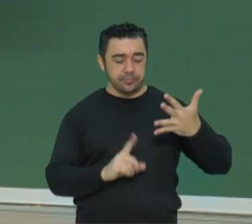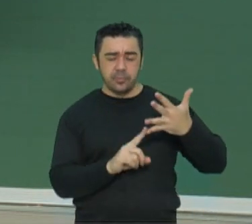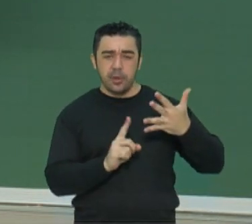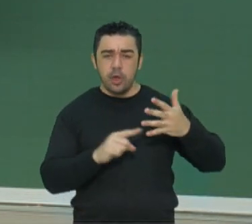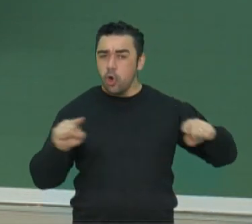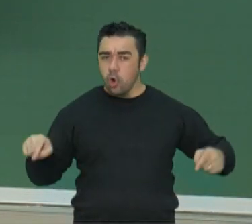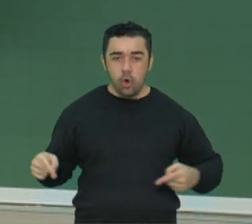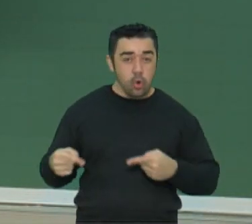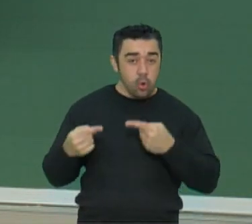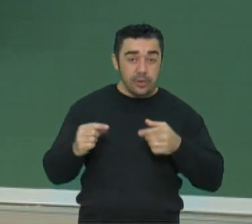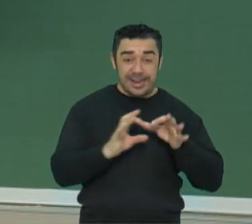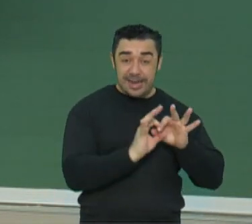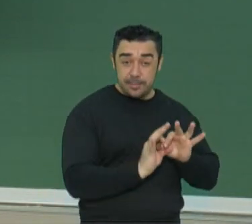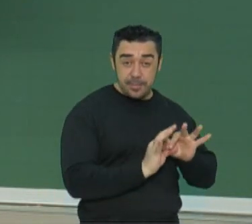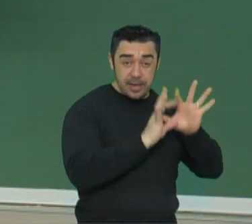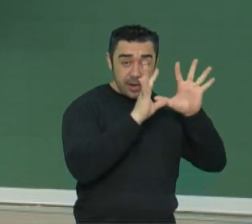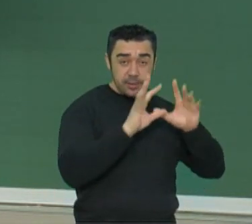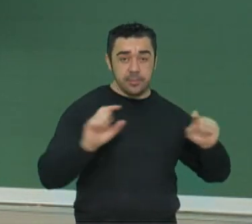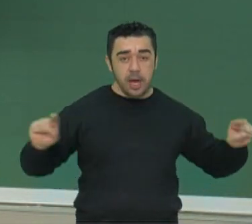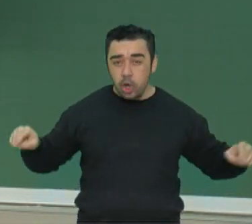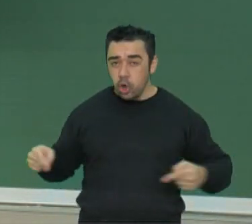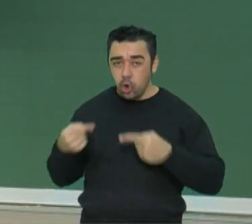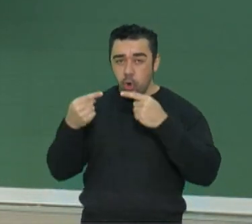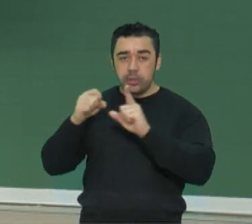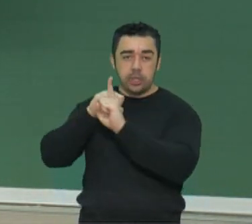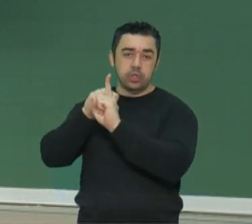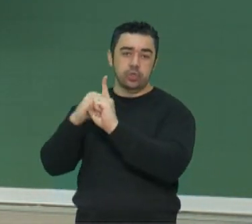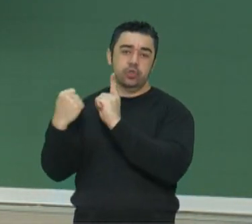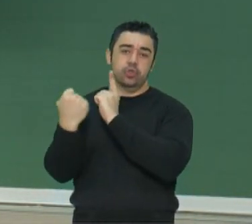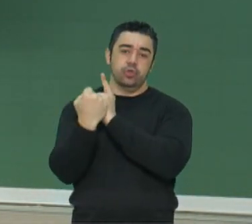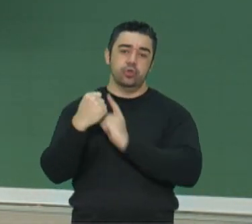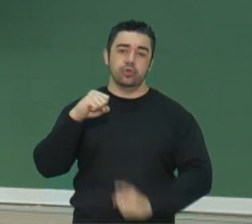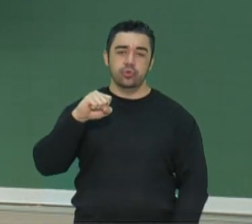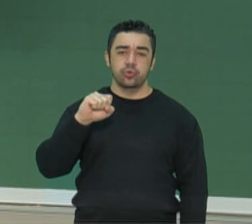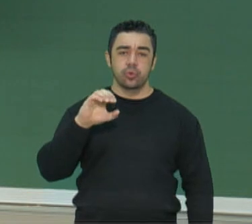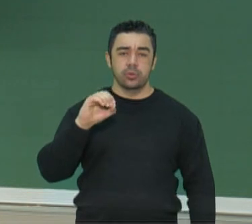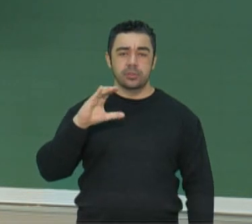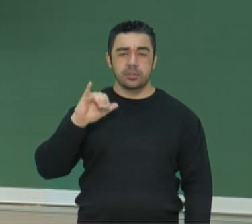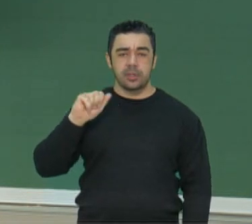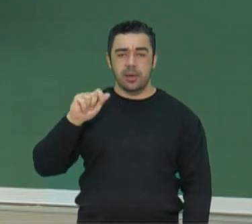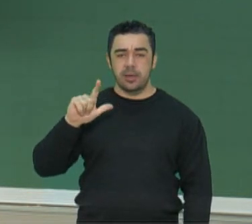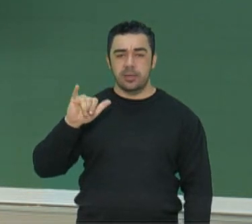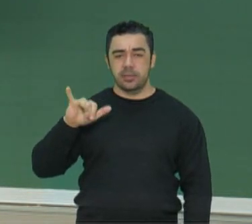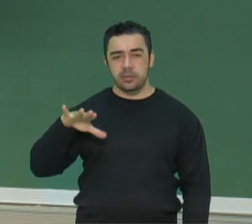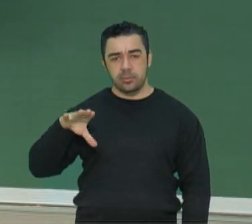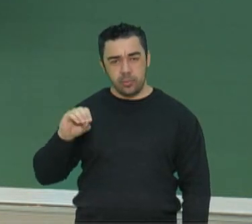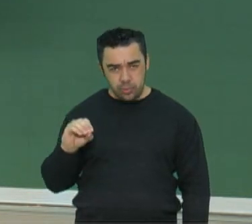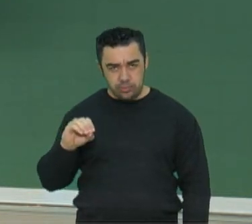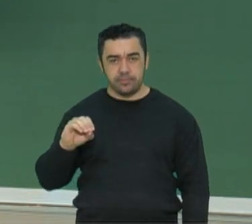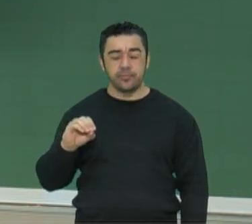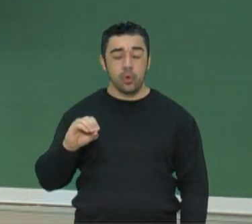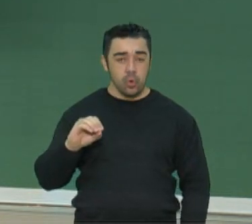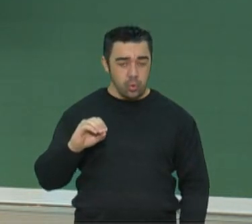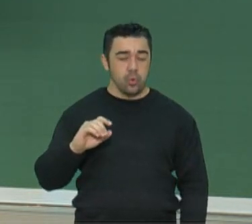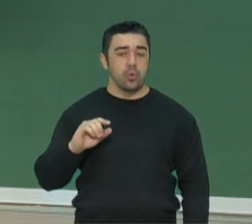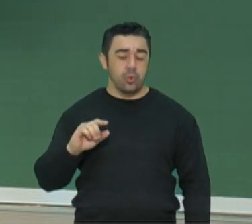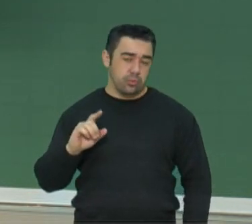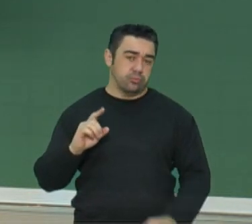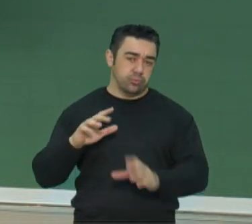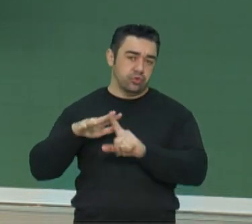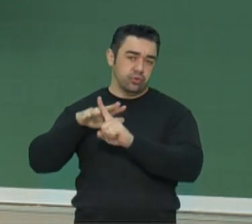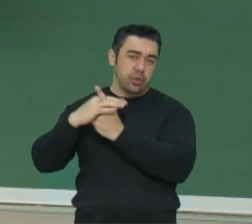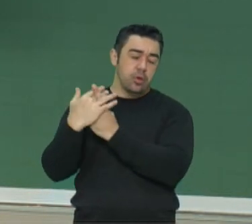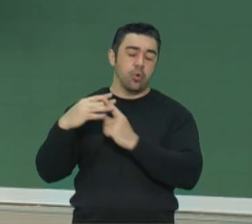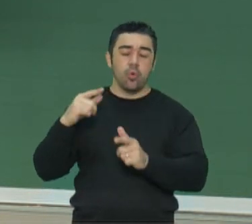contra o socialismo. Não há ideia de que deixe a economia por conta. O governo pode interferir para guiar